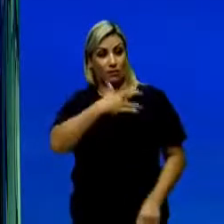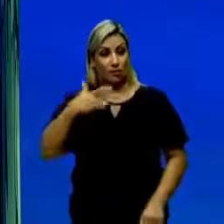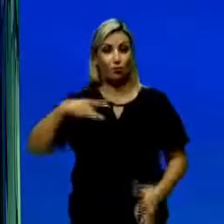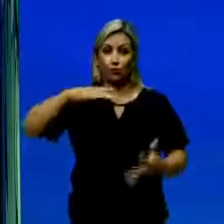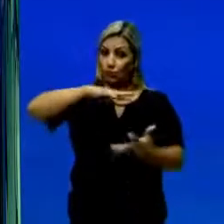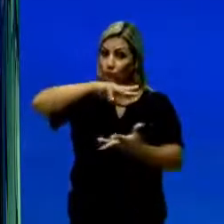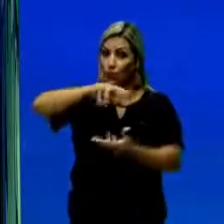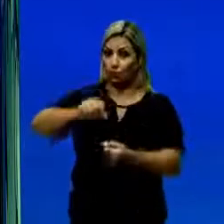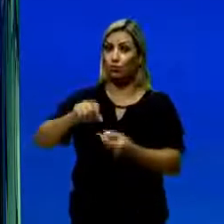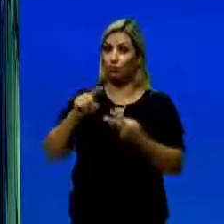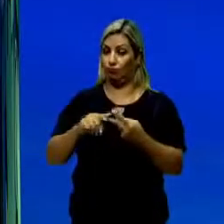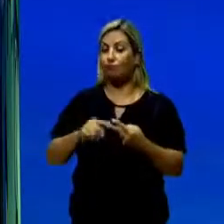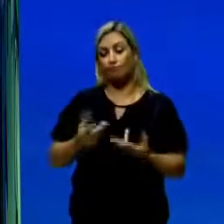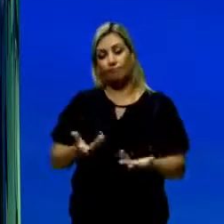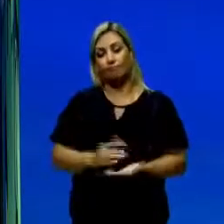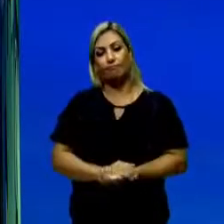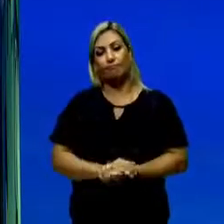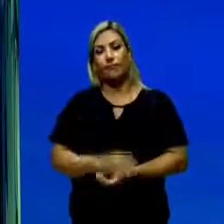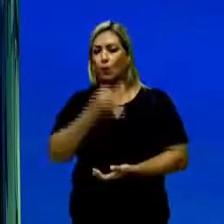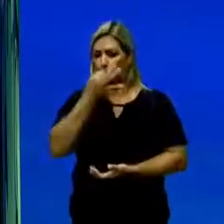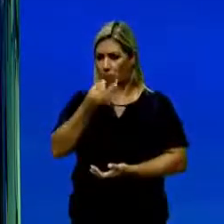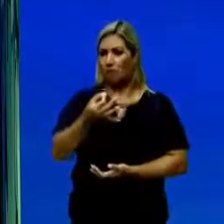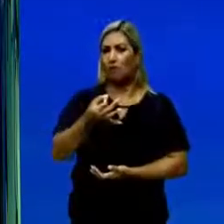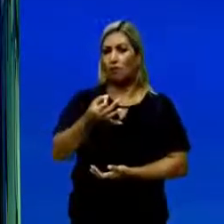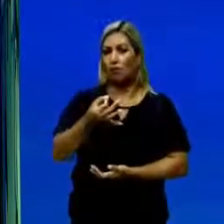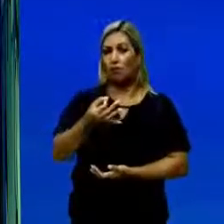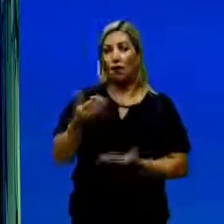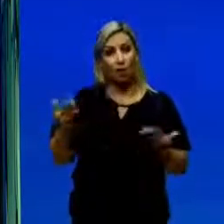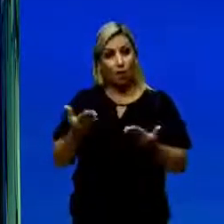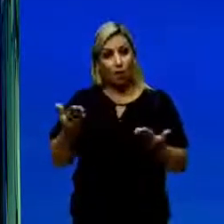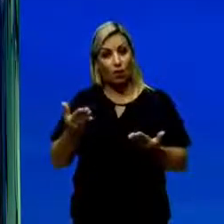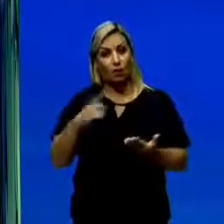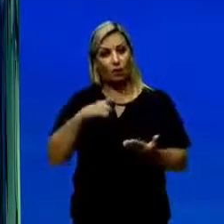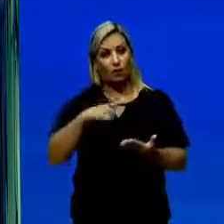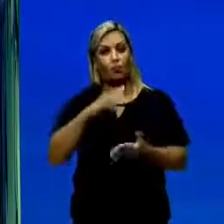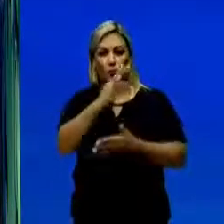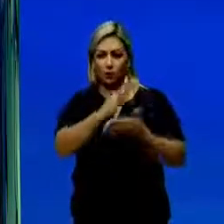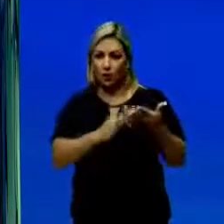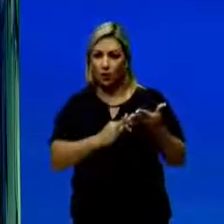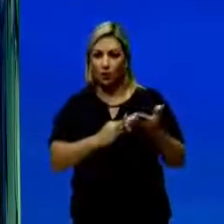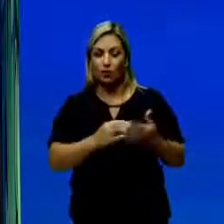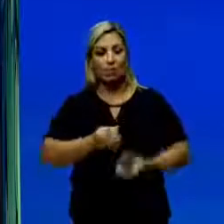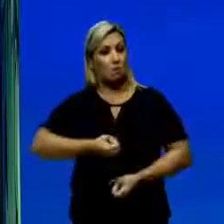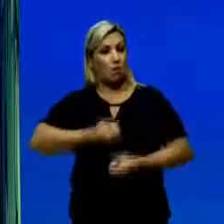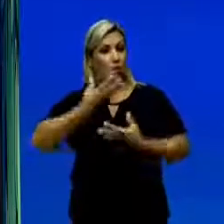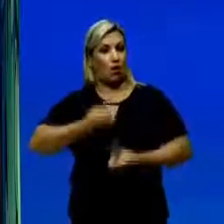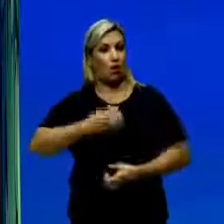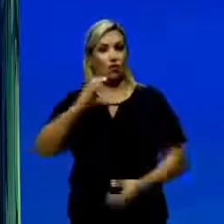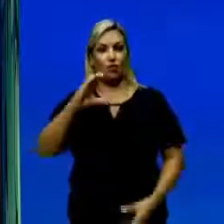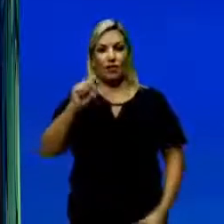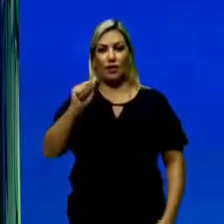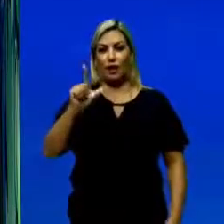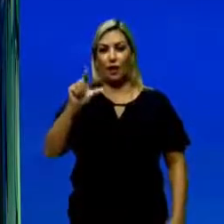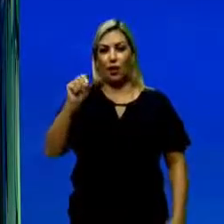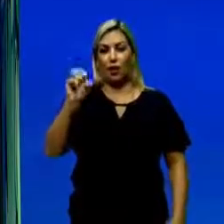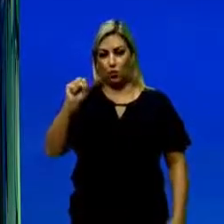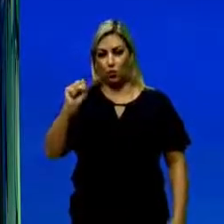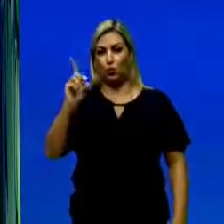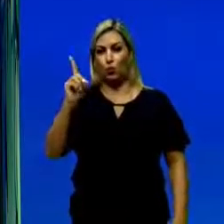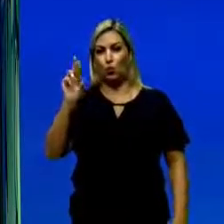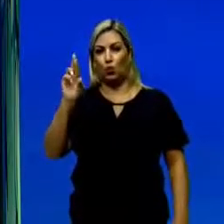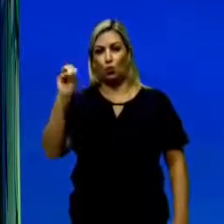mundial. Então, aqui ela opina. Agora, nós vamos para um texto poético. Carlos Drummond de Andrade,